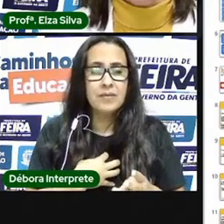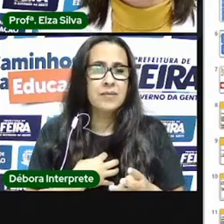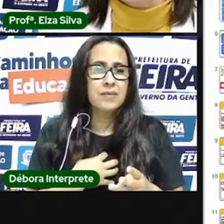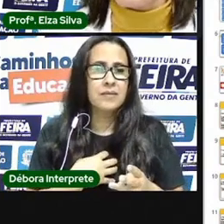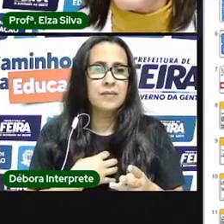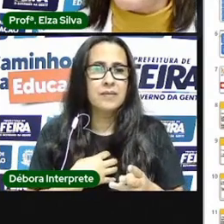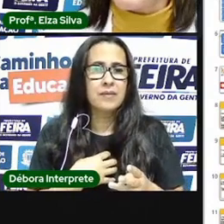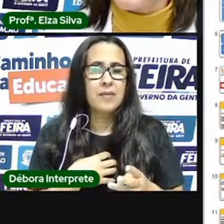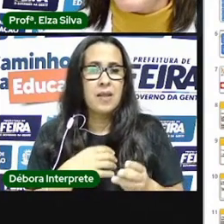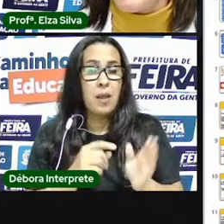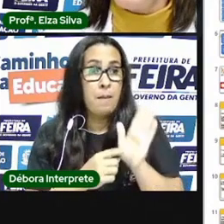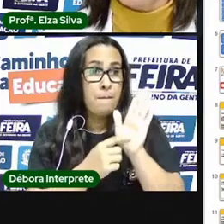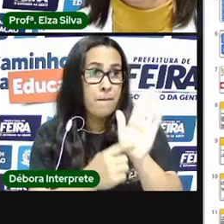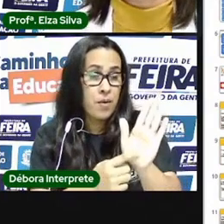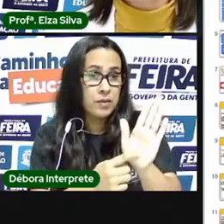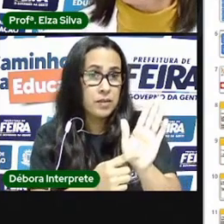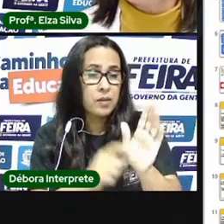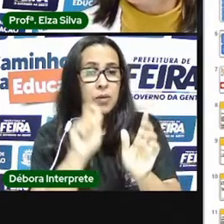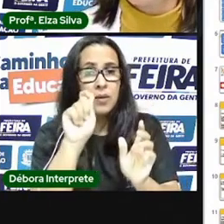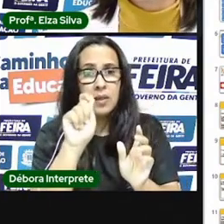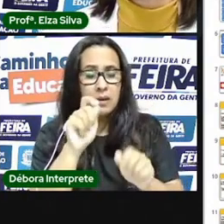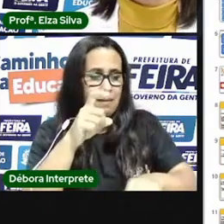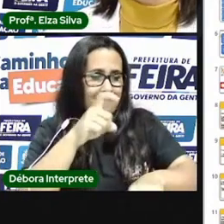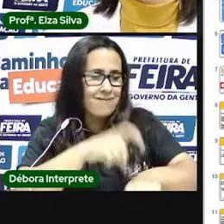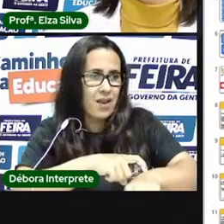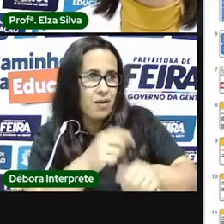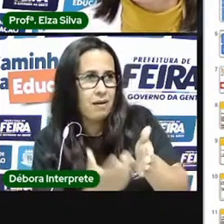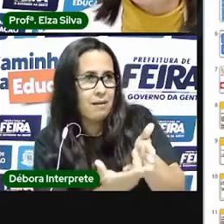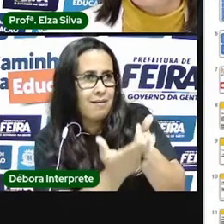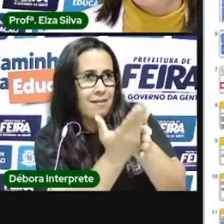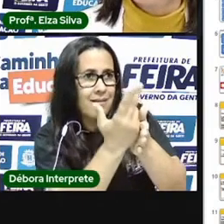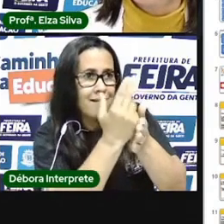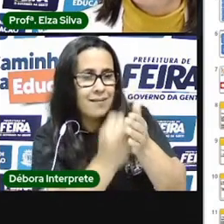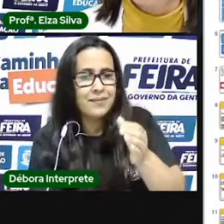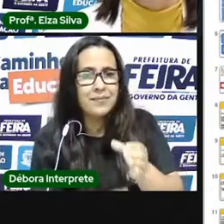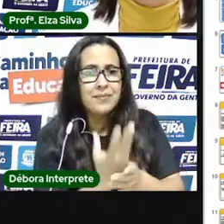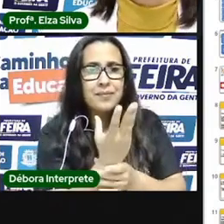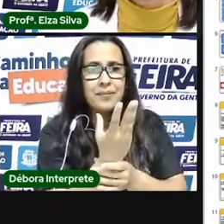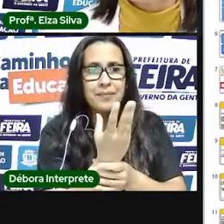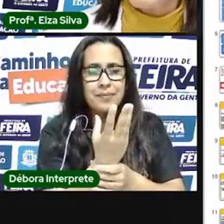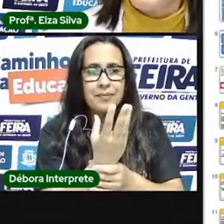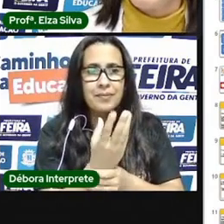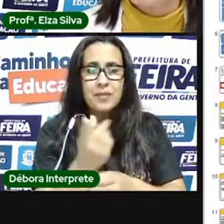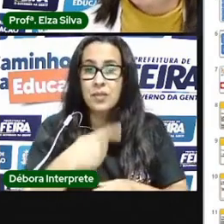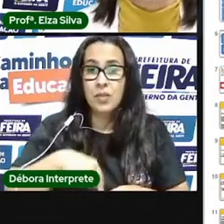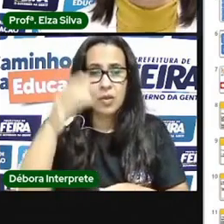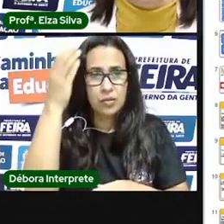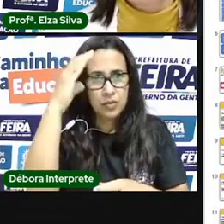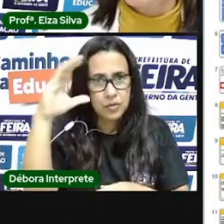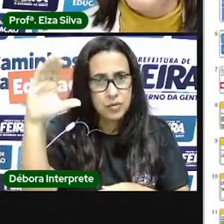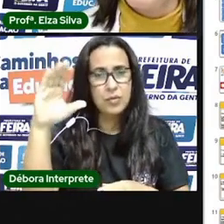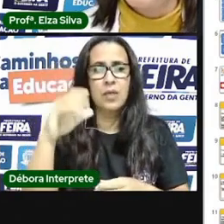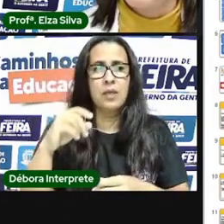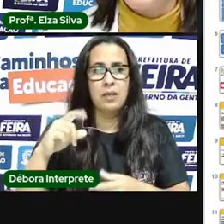um detalhe que a gente precisa considerar é que nós humanos fazemos parte de culturas diferentes, de tradições diferentes, de